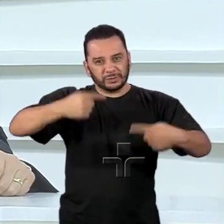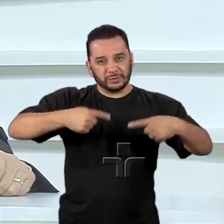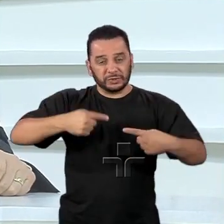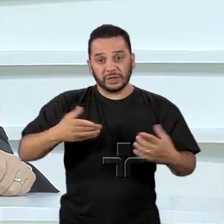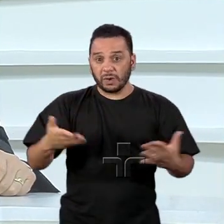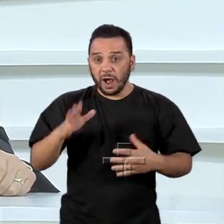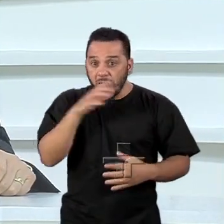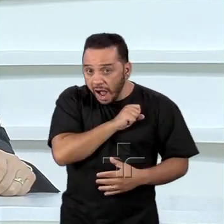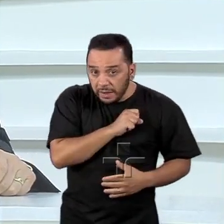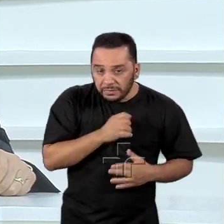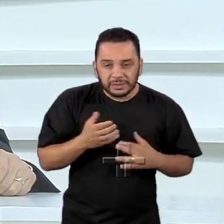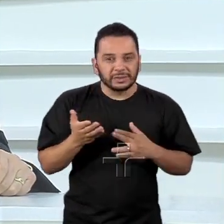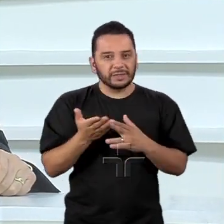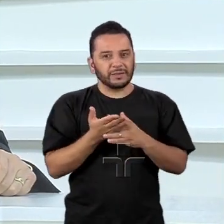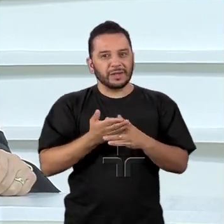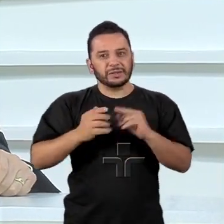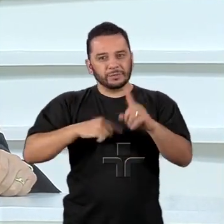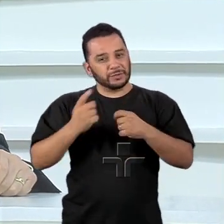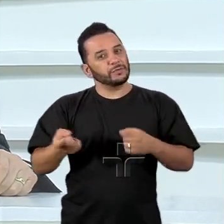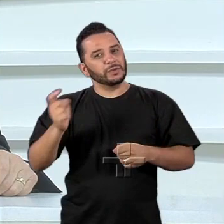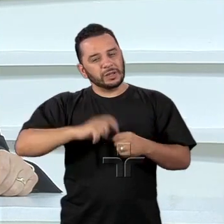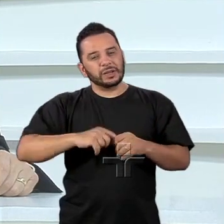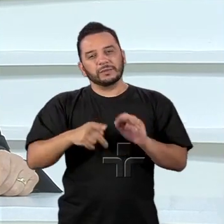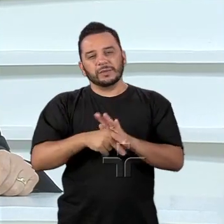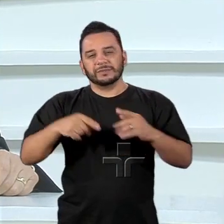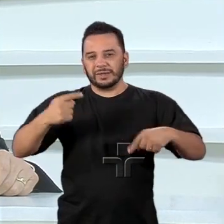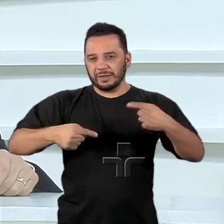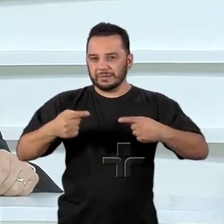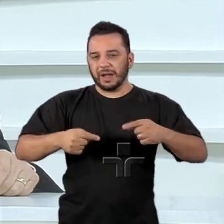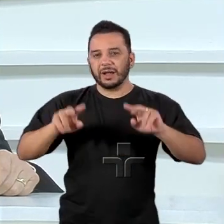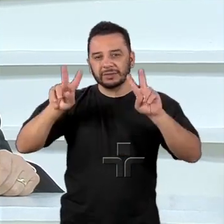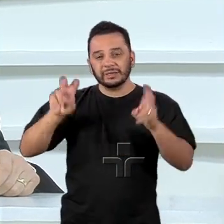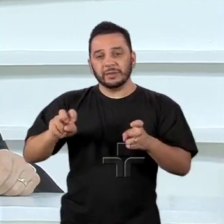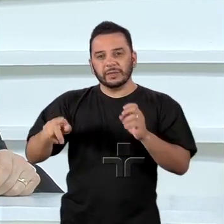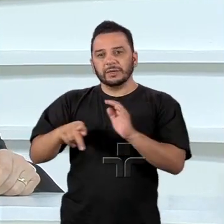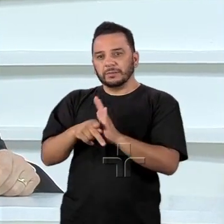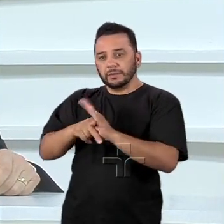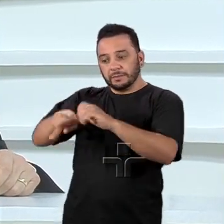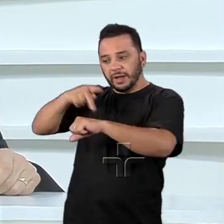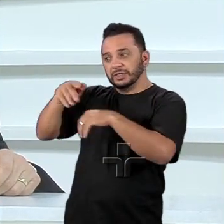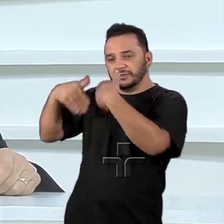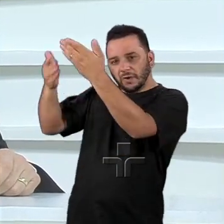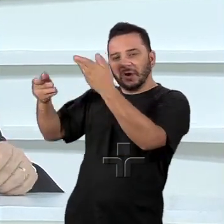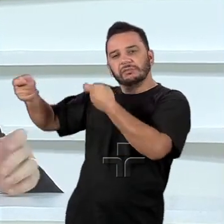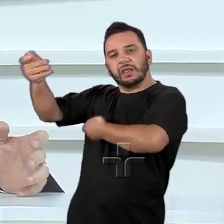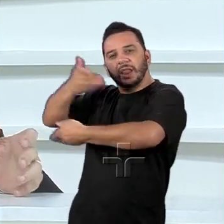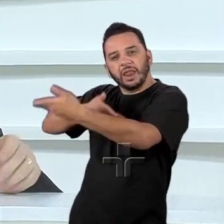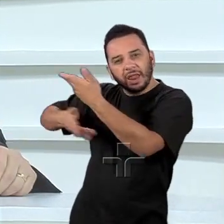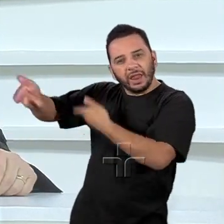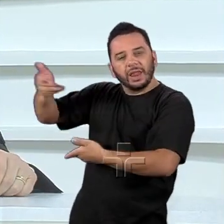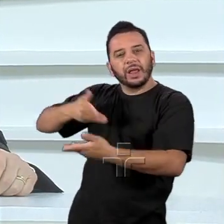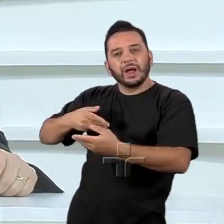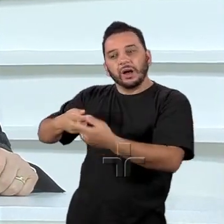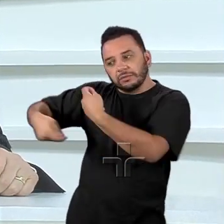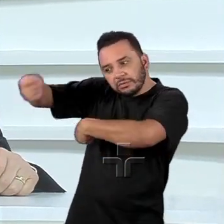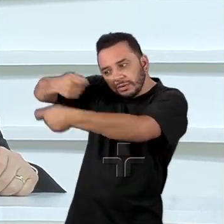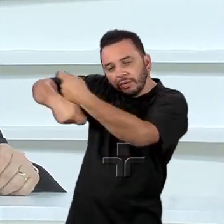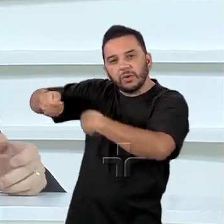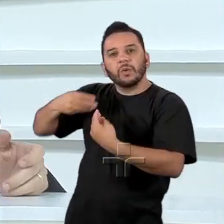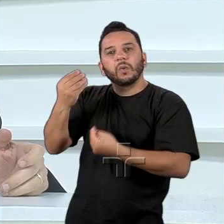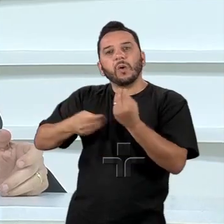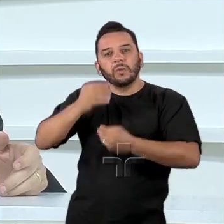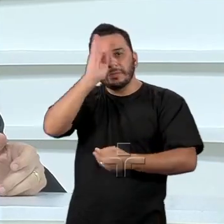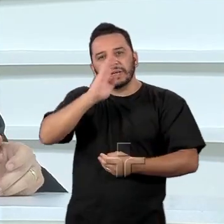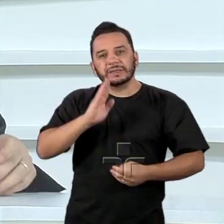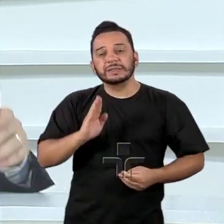gente vai para um rápido intervalo, voltamos em instante com o debate sobre as relações internacionais, comércio exterior, como vai ficar o Brasil depois das